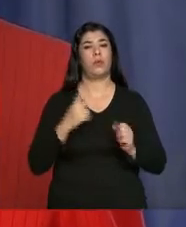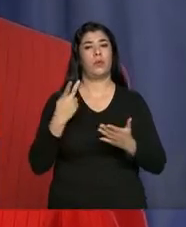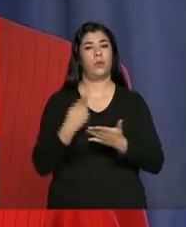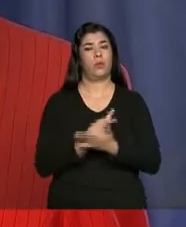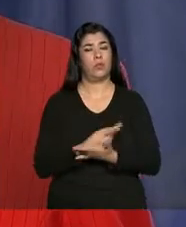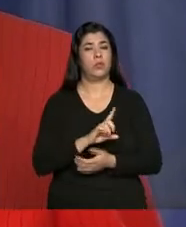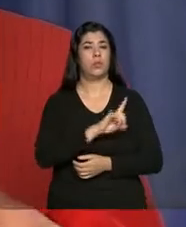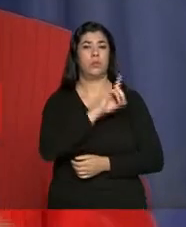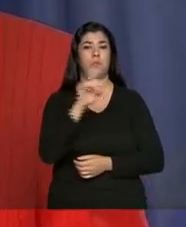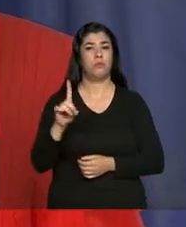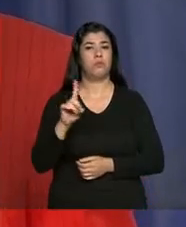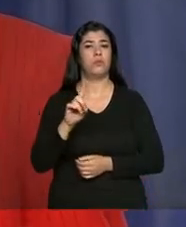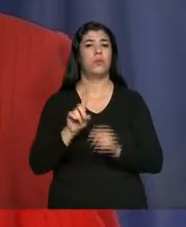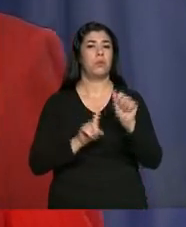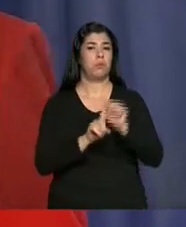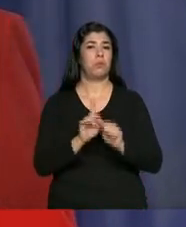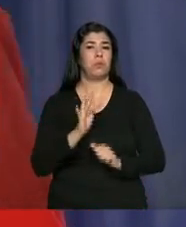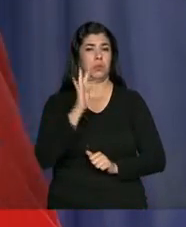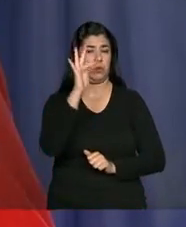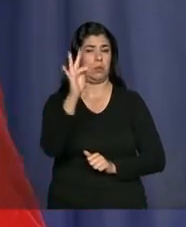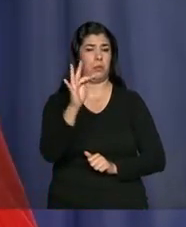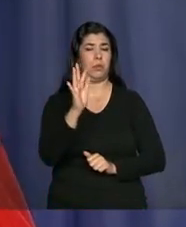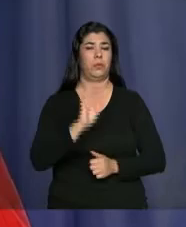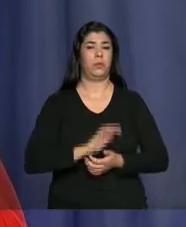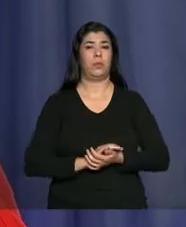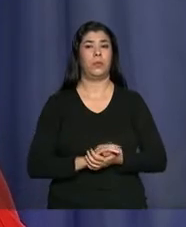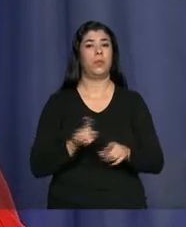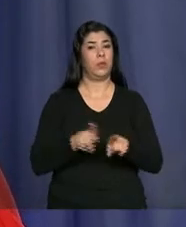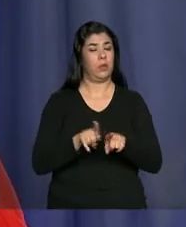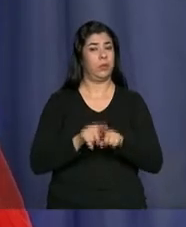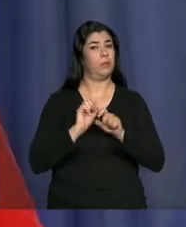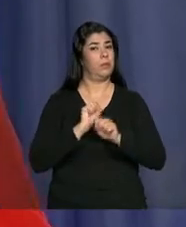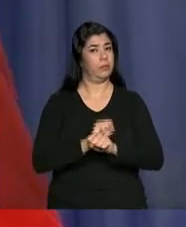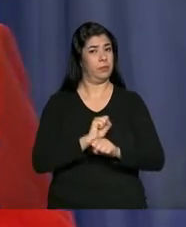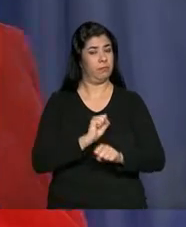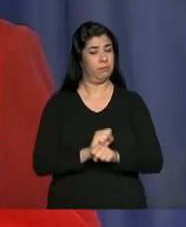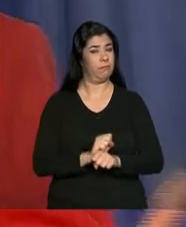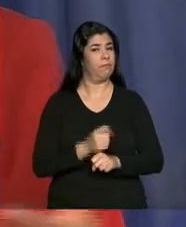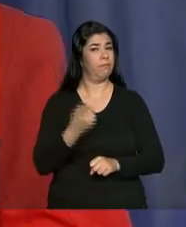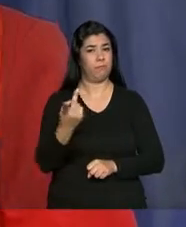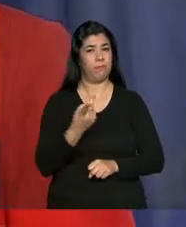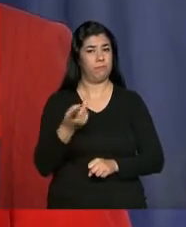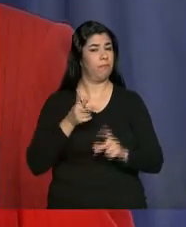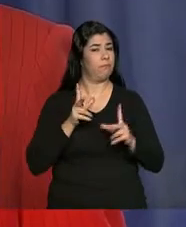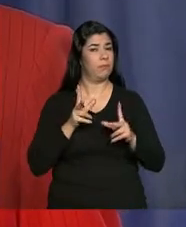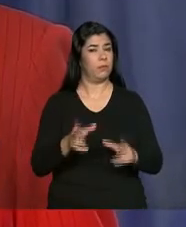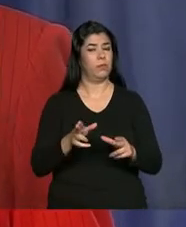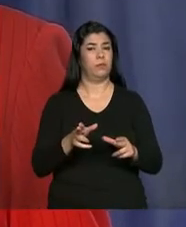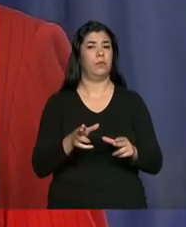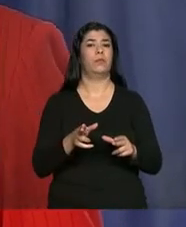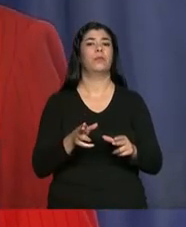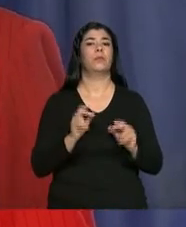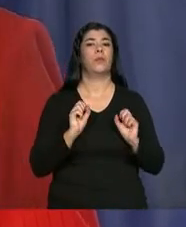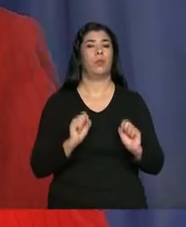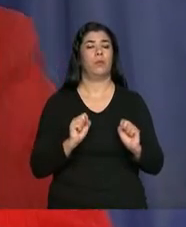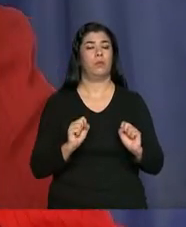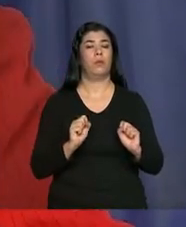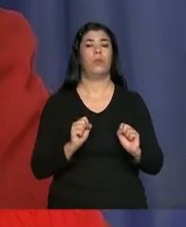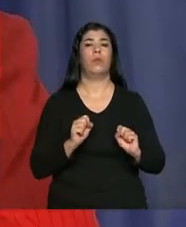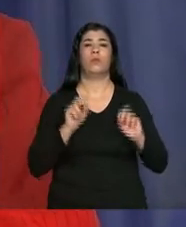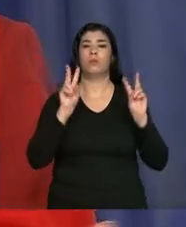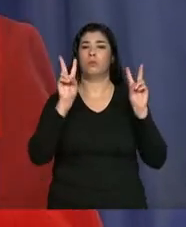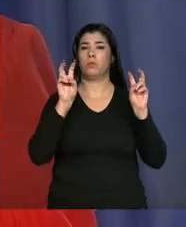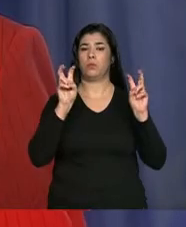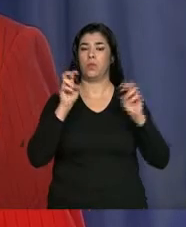próximos dias ou meses. E esperamos que, da mesma forma, essa questão